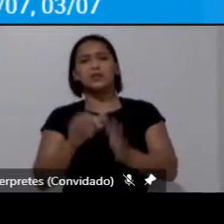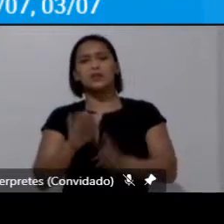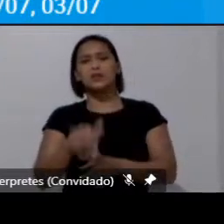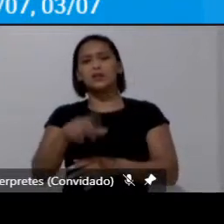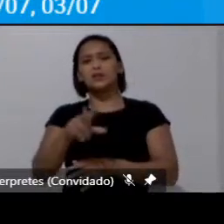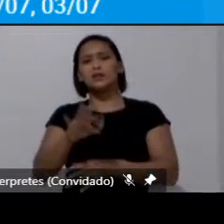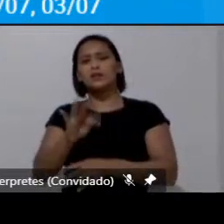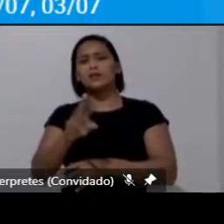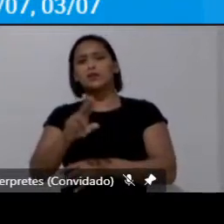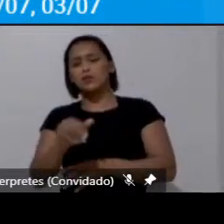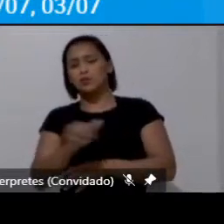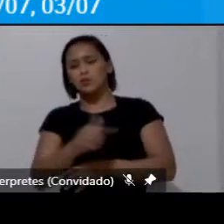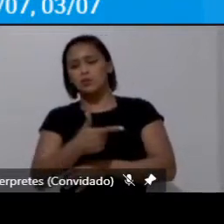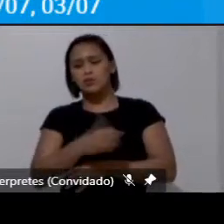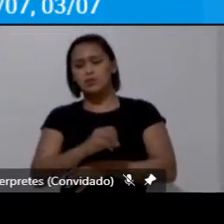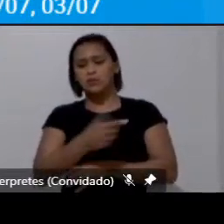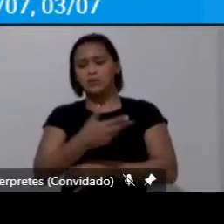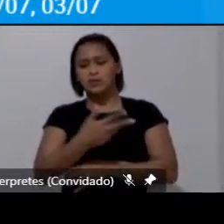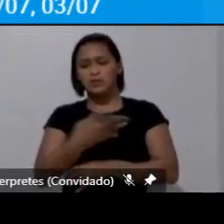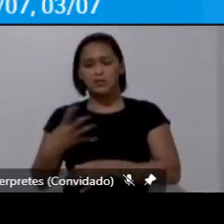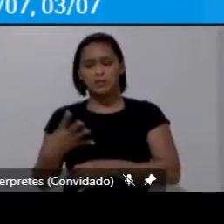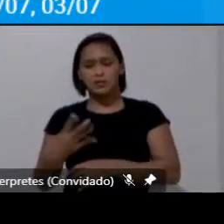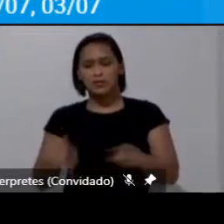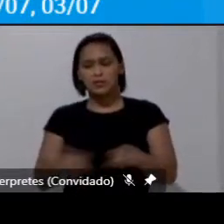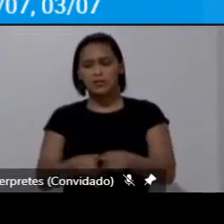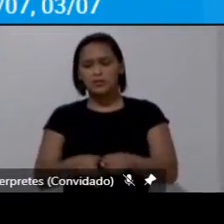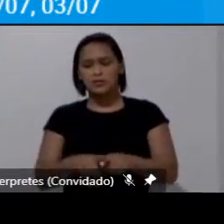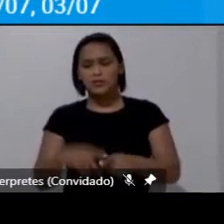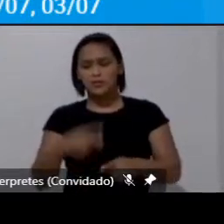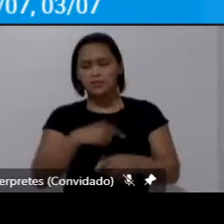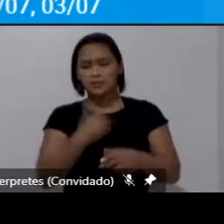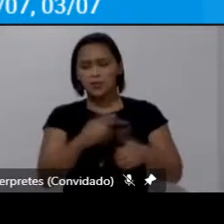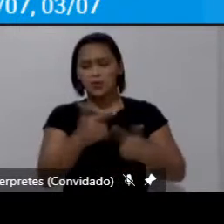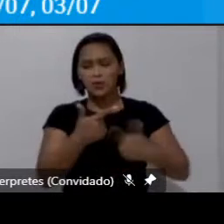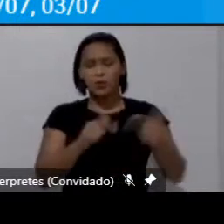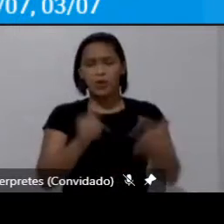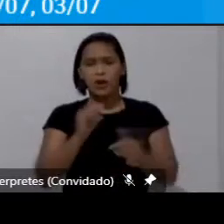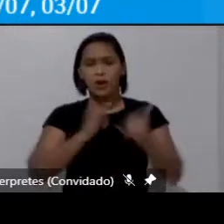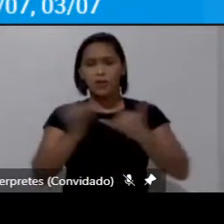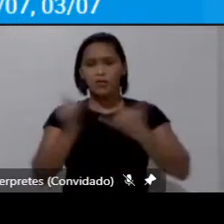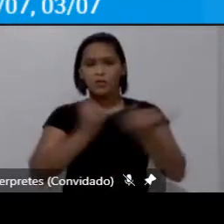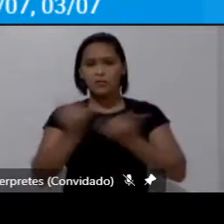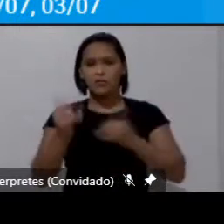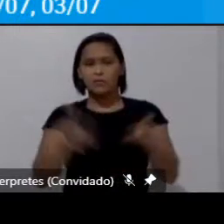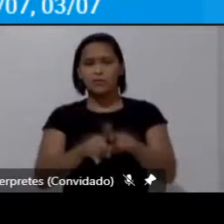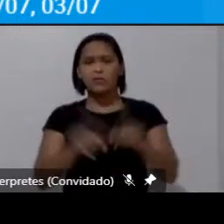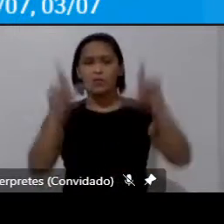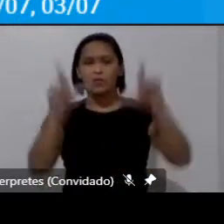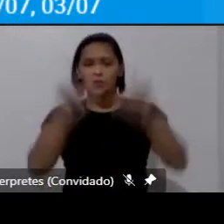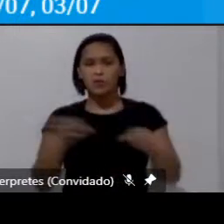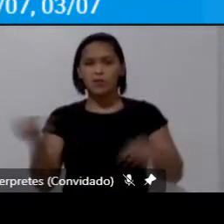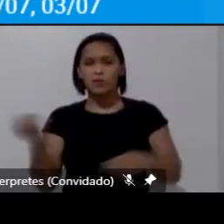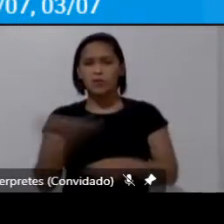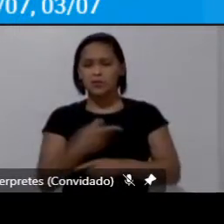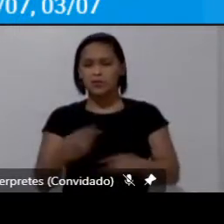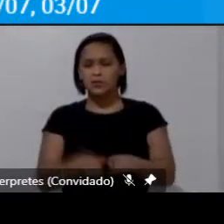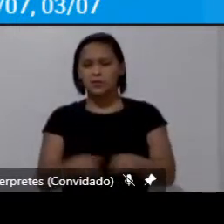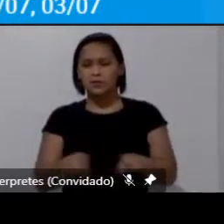2014 e algumas outras informações um pouco mais recentes também